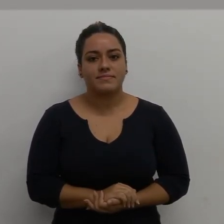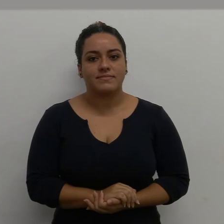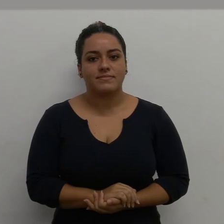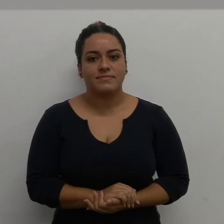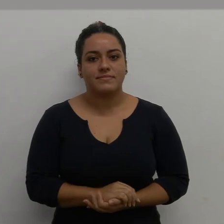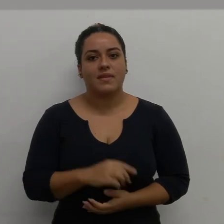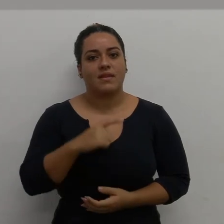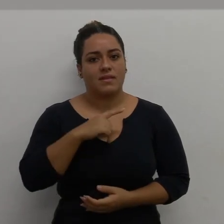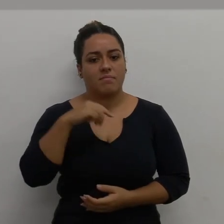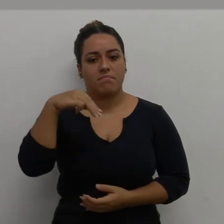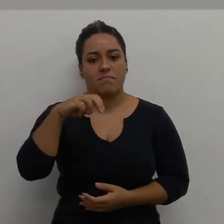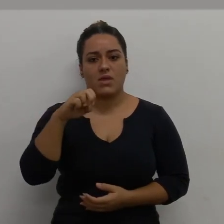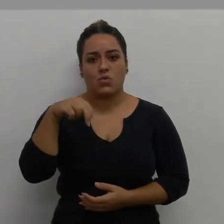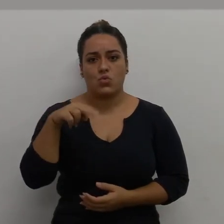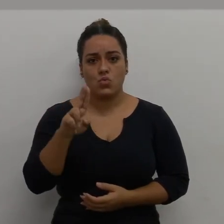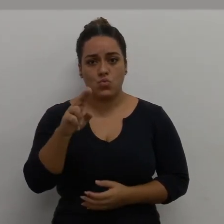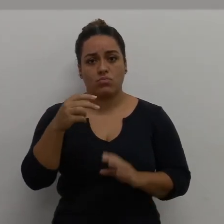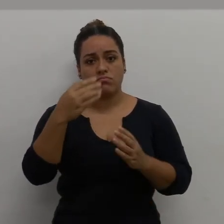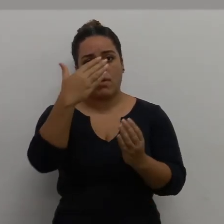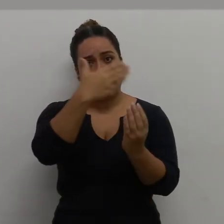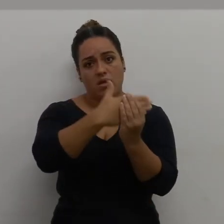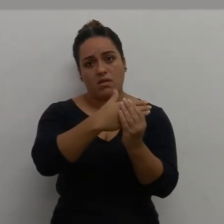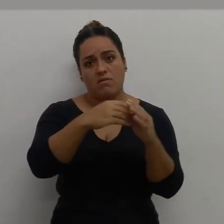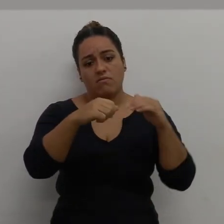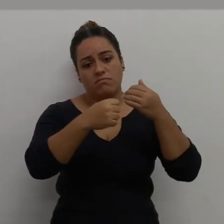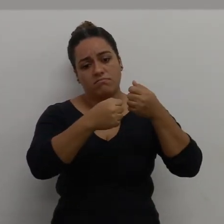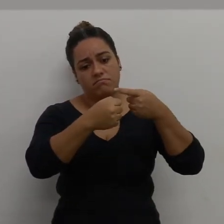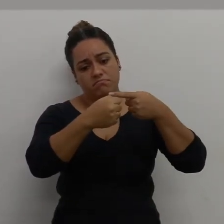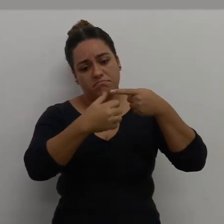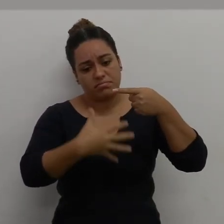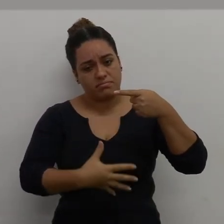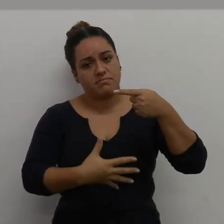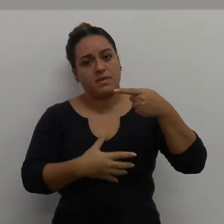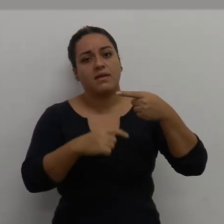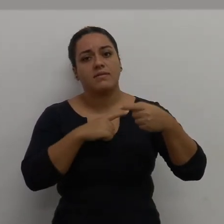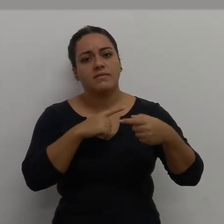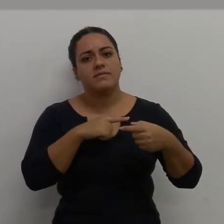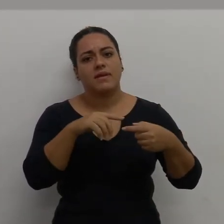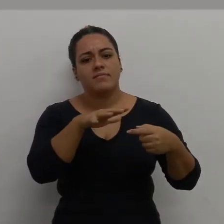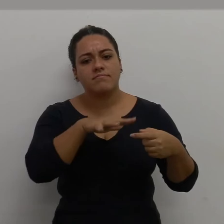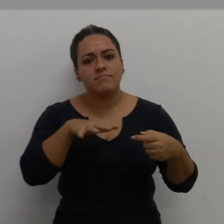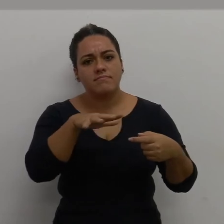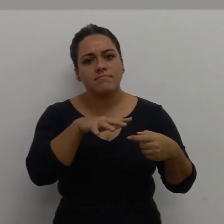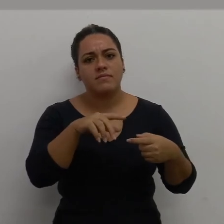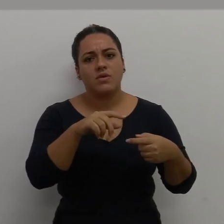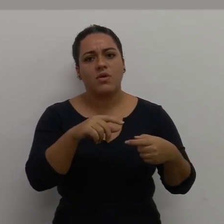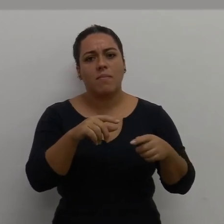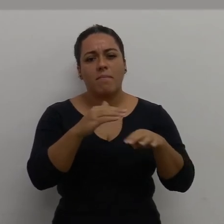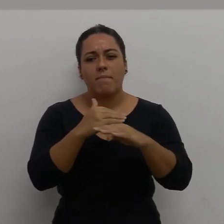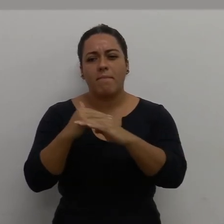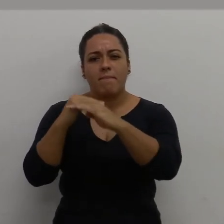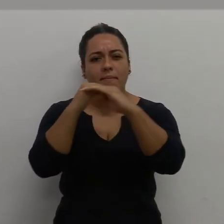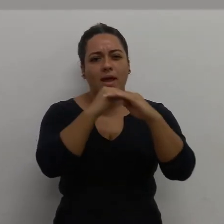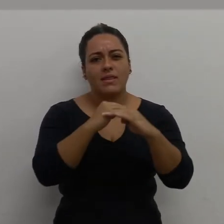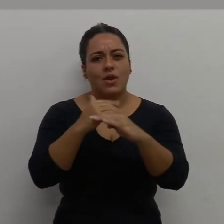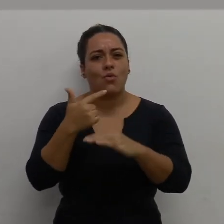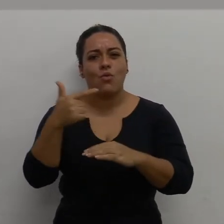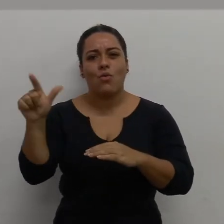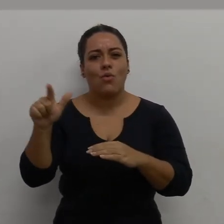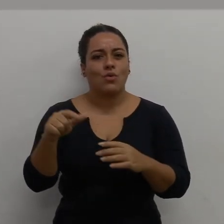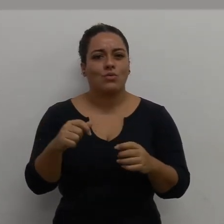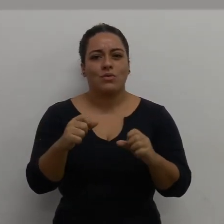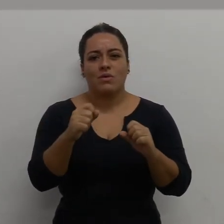Isso aqui é o menu arquivo, bem padrão, bem similar a todas as outras